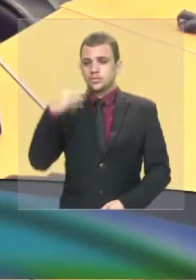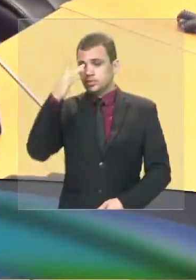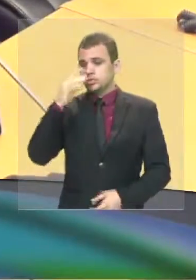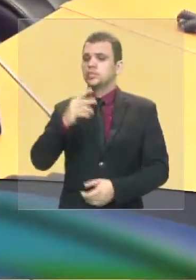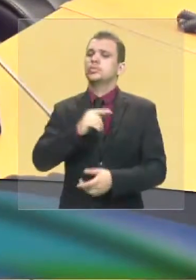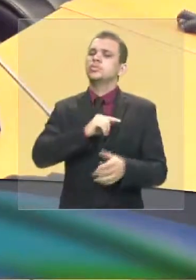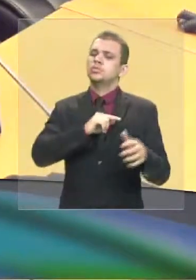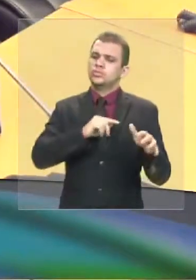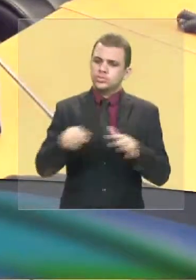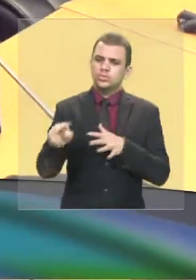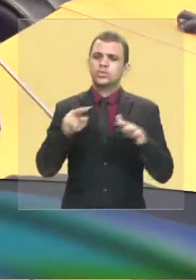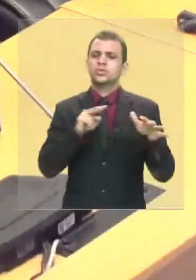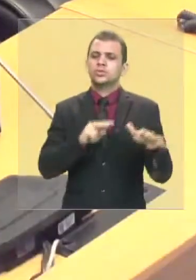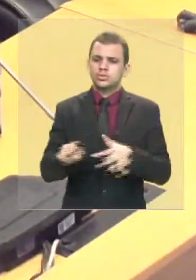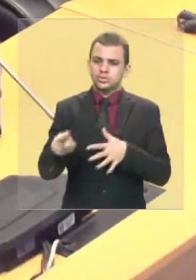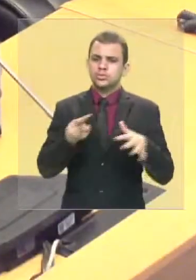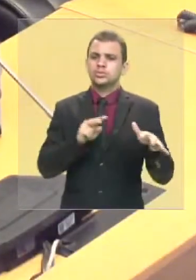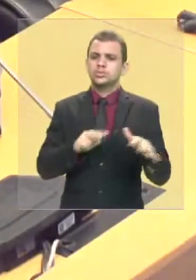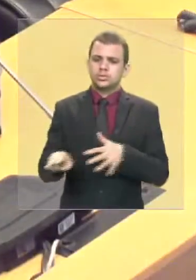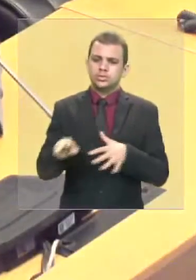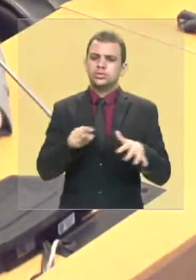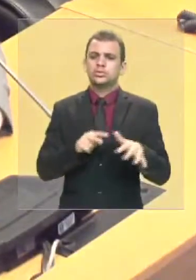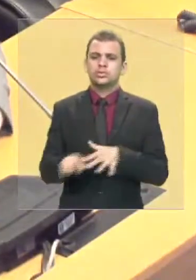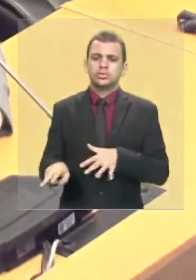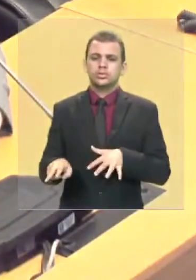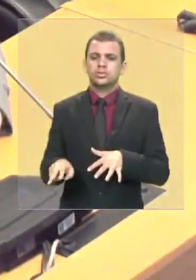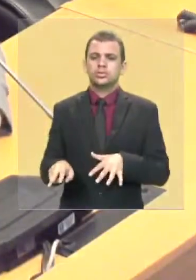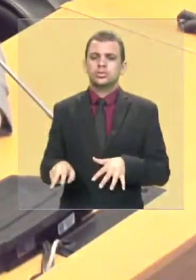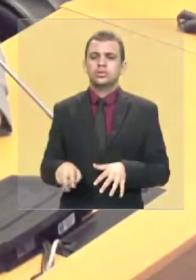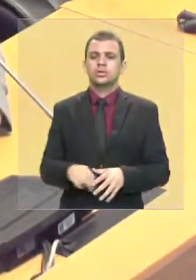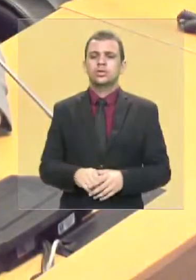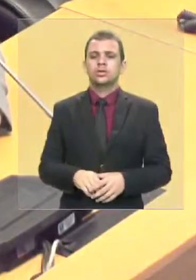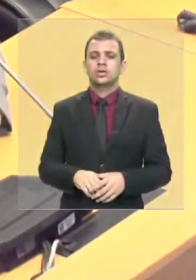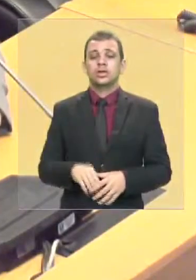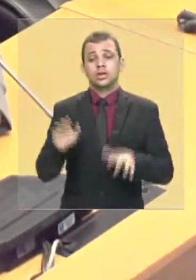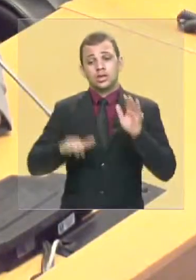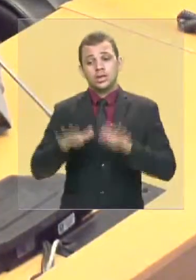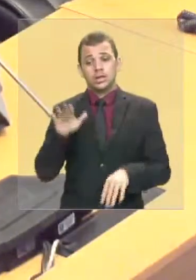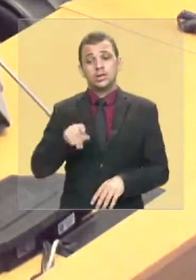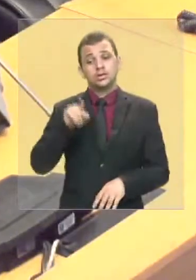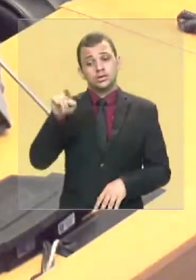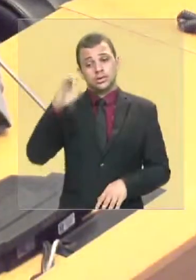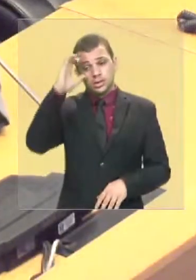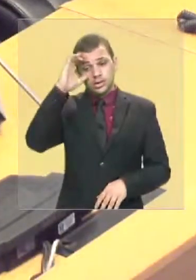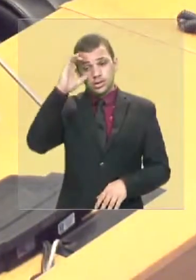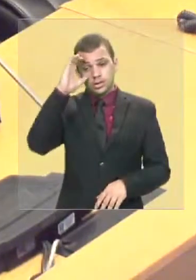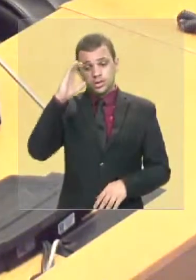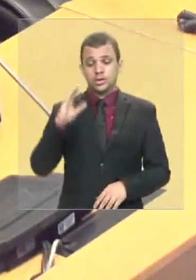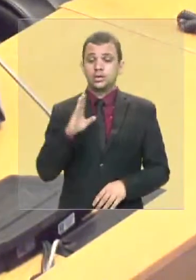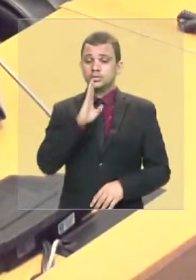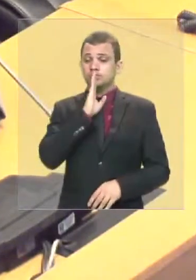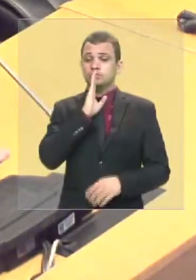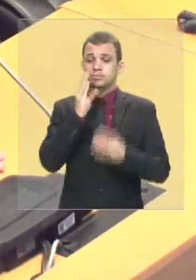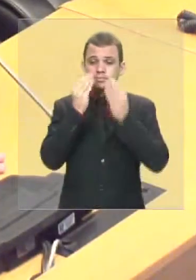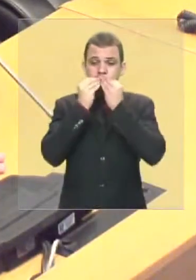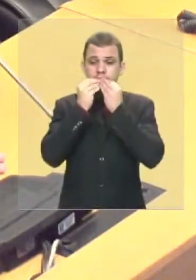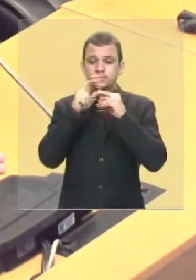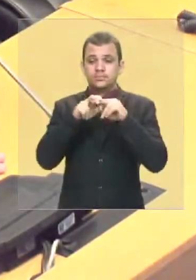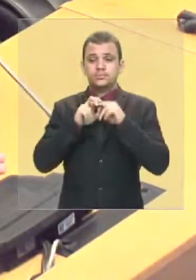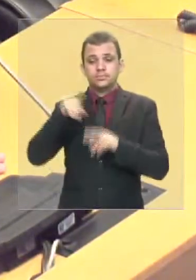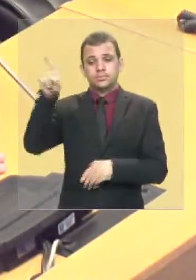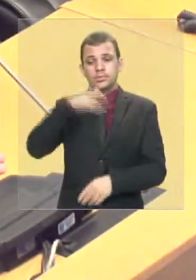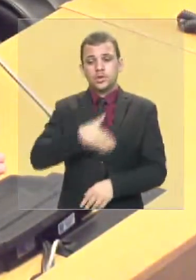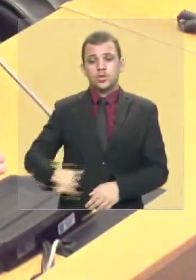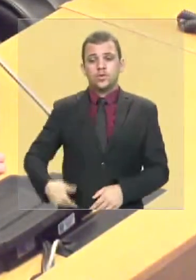e ele às vezes fica, por mais que ele não goste da palavra, amordaçado por questões palacianas. E eu não me